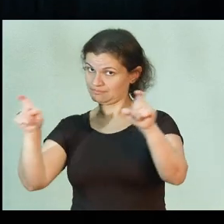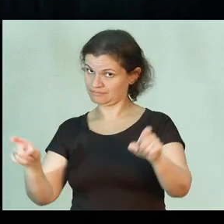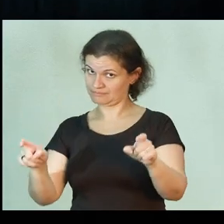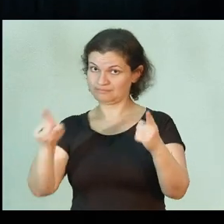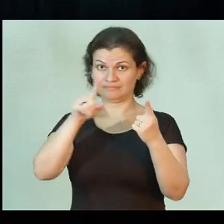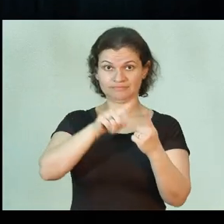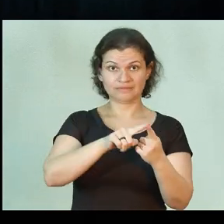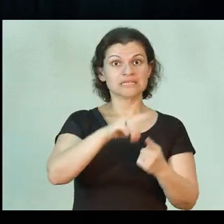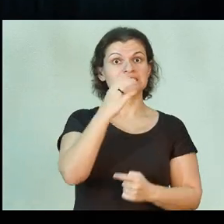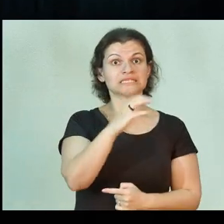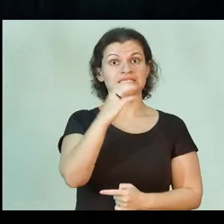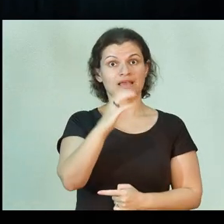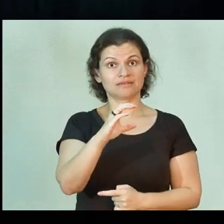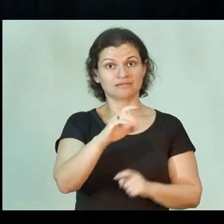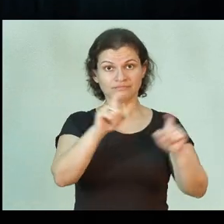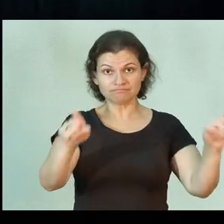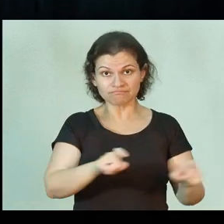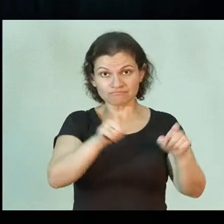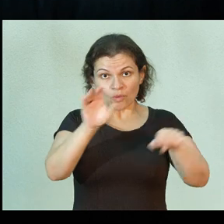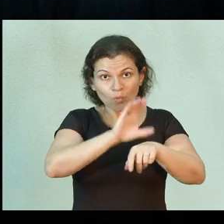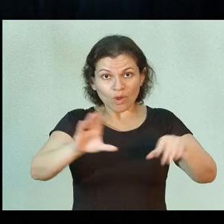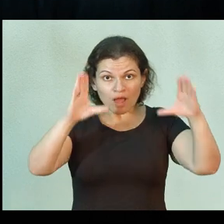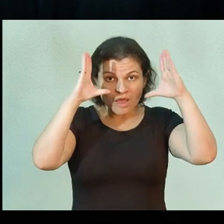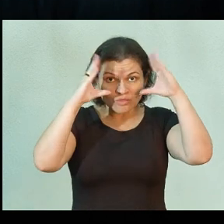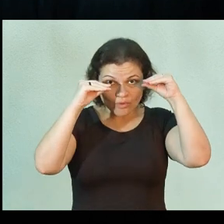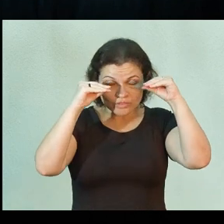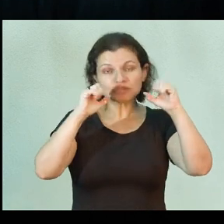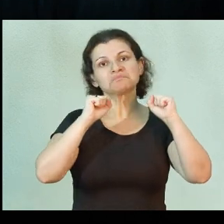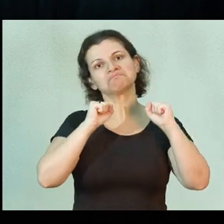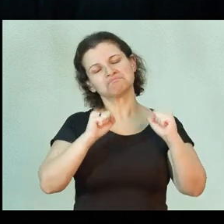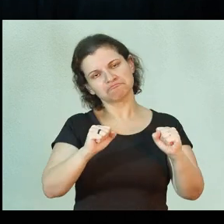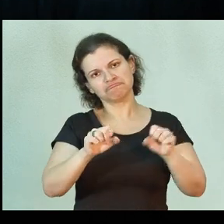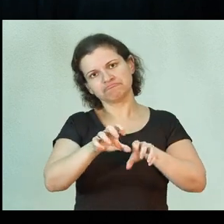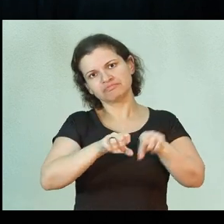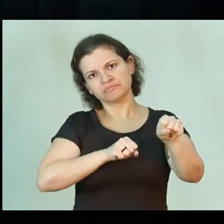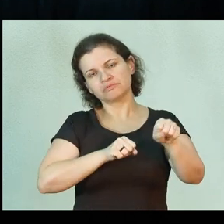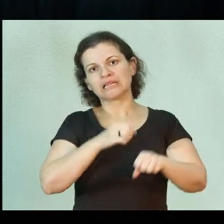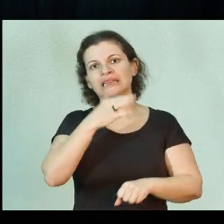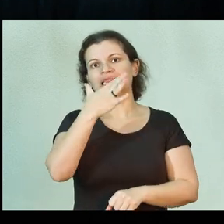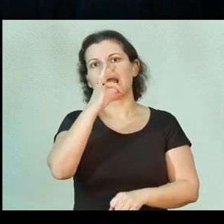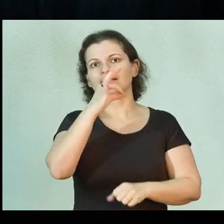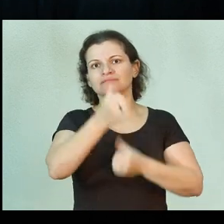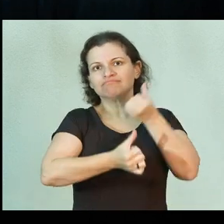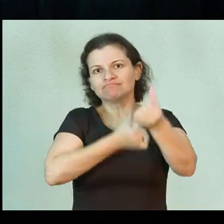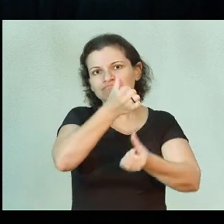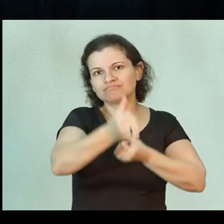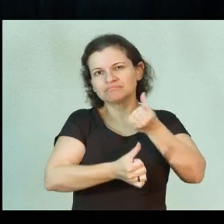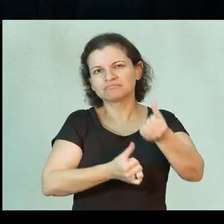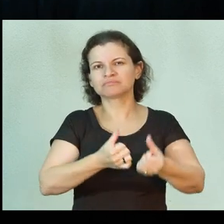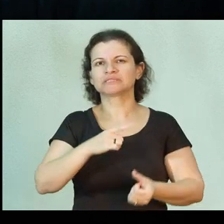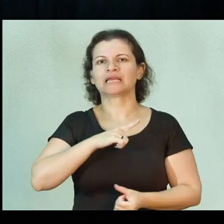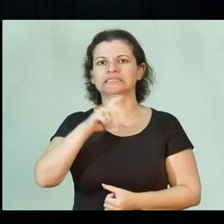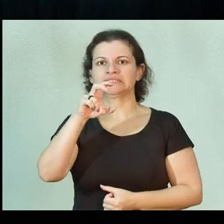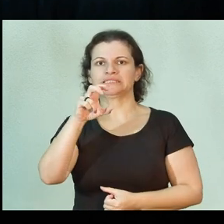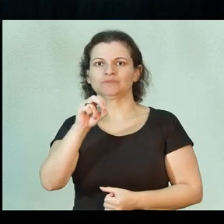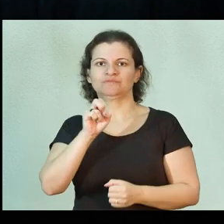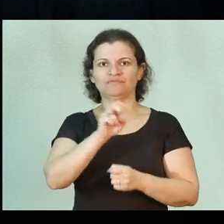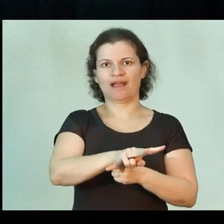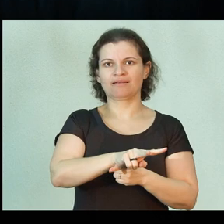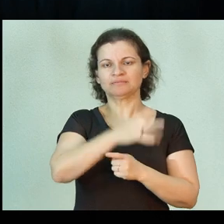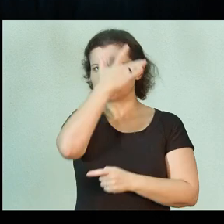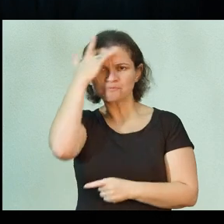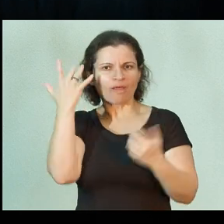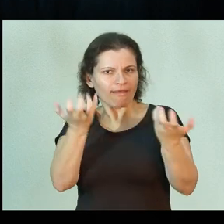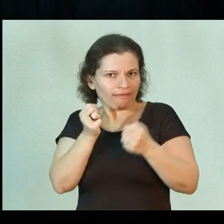O curso de Ciência da Computação é um curso noturno, que pode ser concluído em 10 semestres e tem em torno de 50 vagas para os